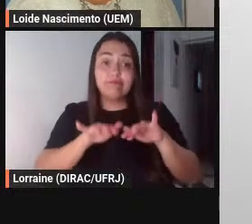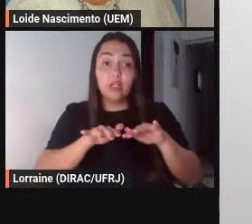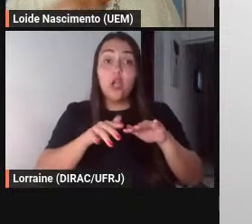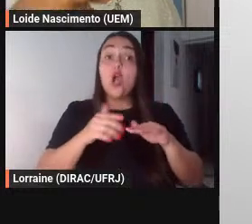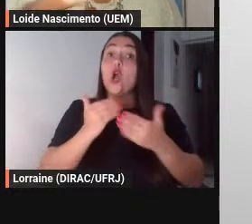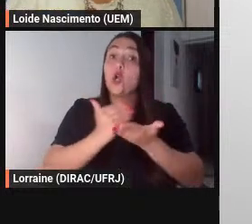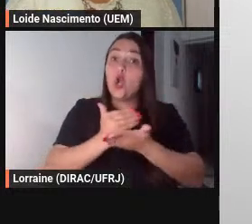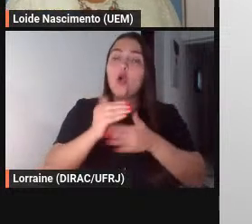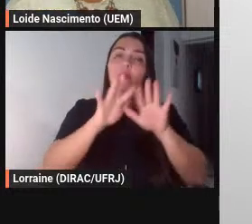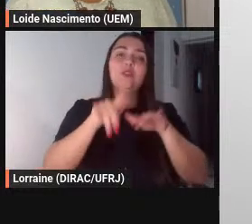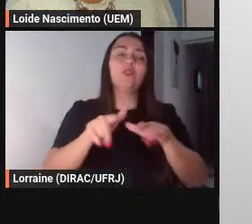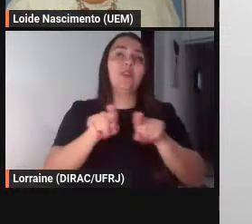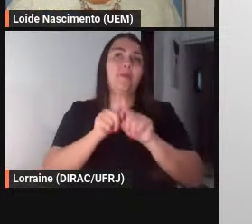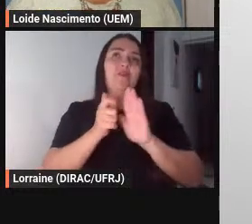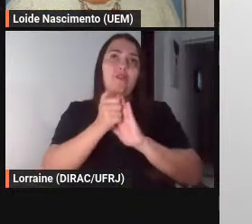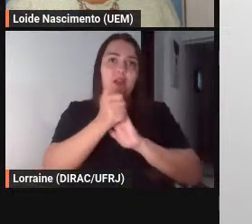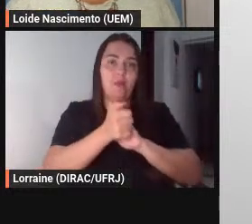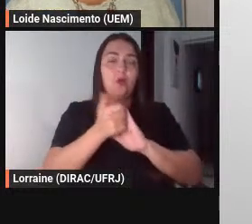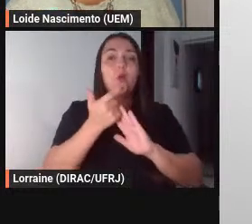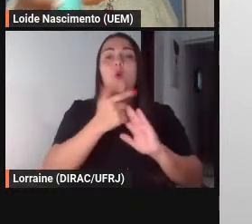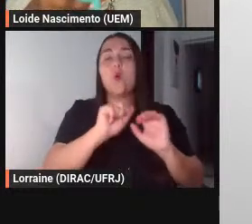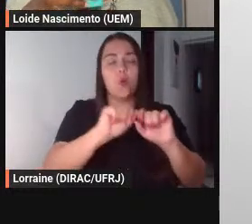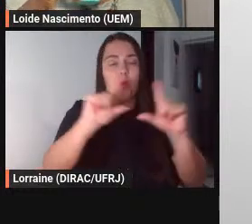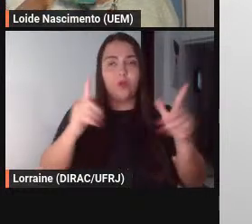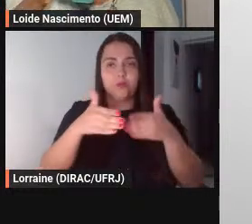fábulas próximo slide